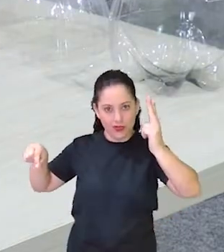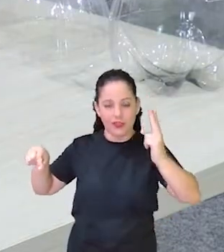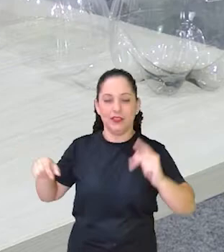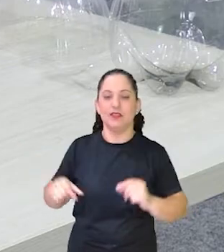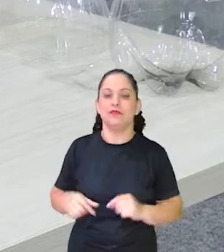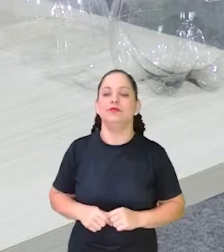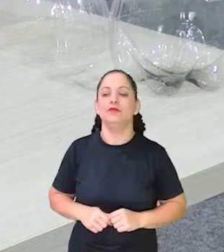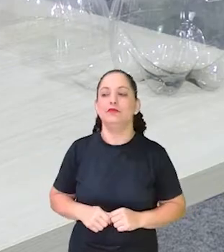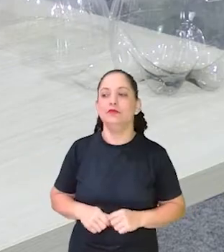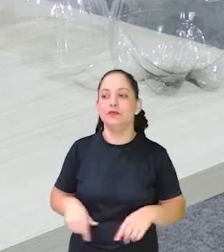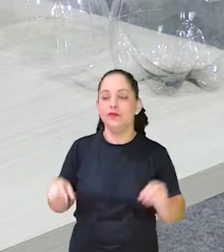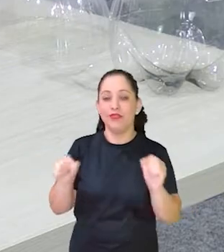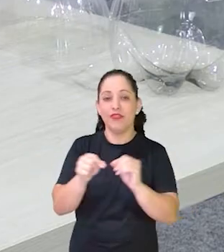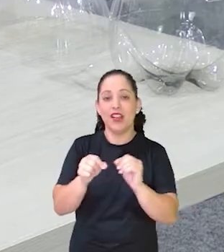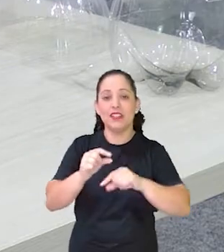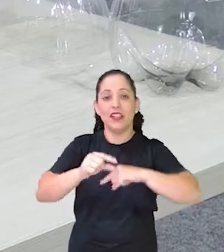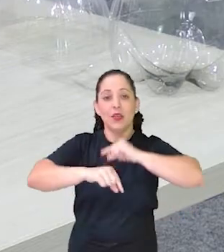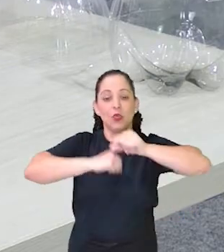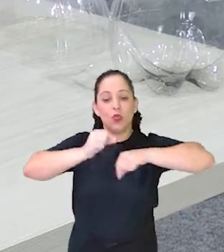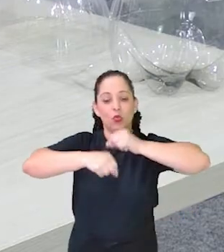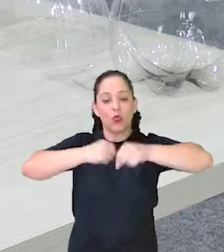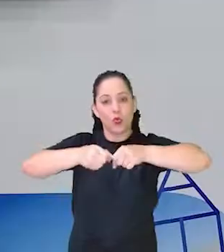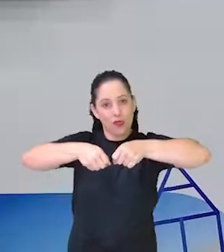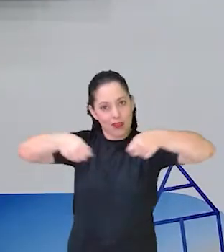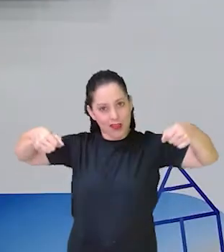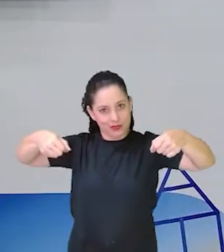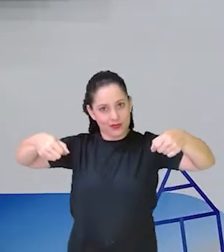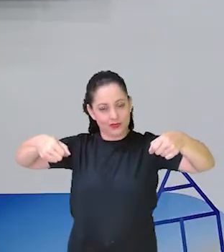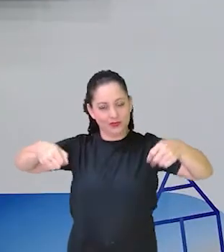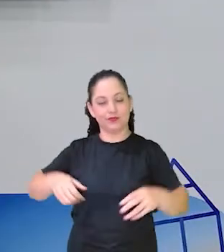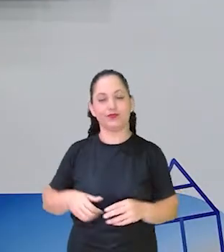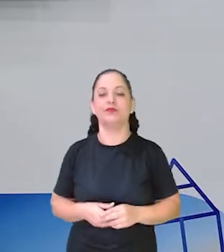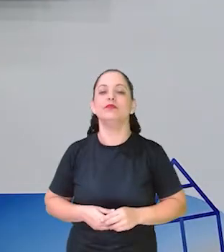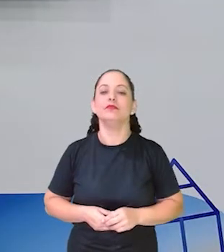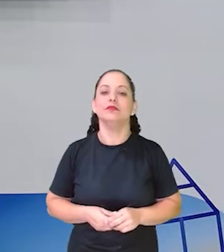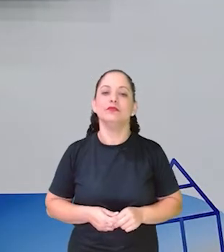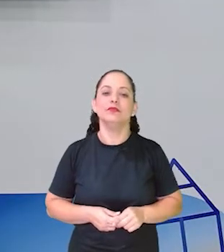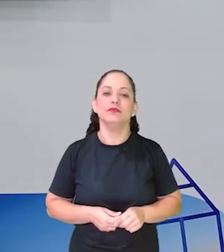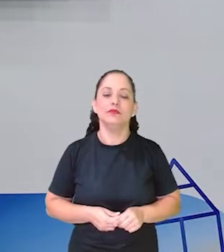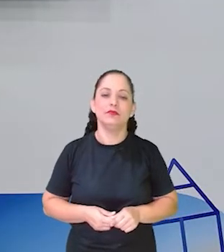Pra fazer Um laço E prender Né? Pegar aqui A tesoura Sem ponta